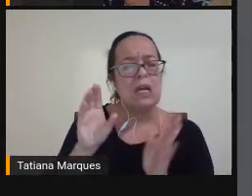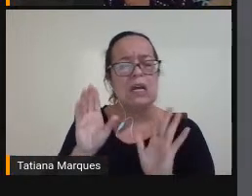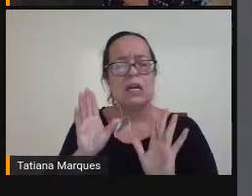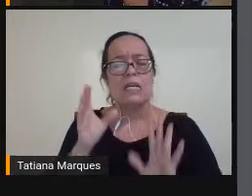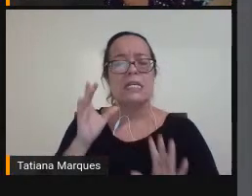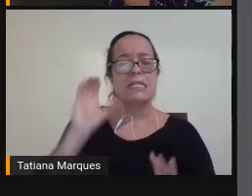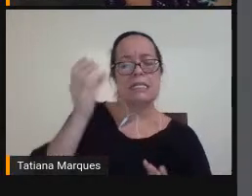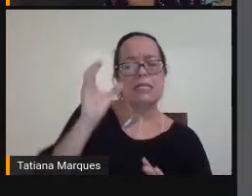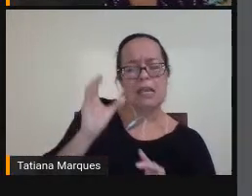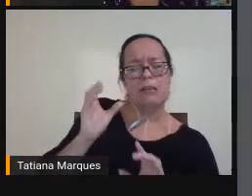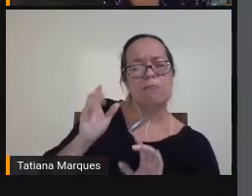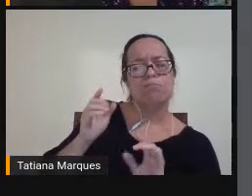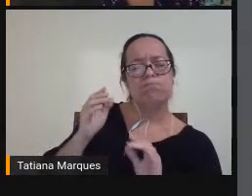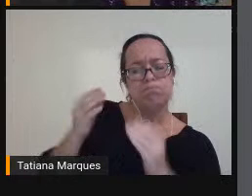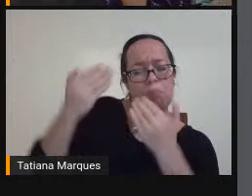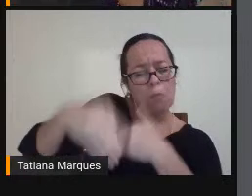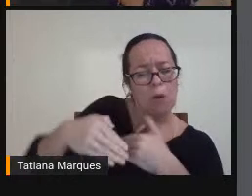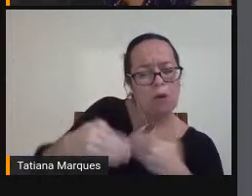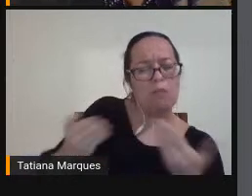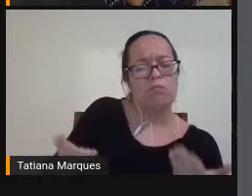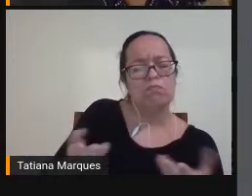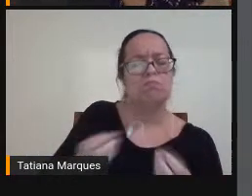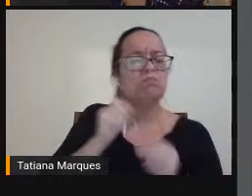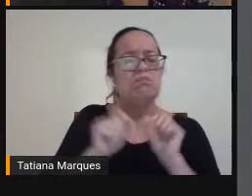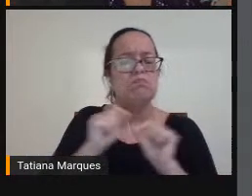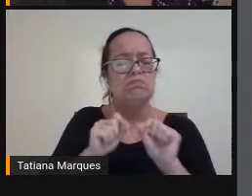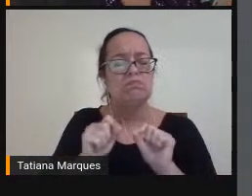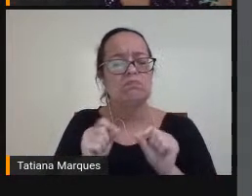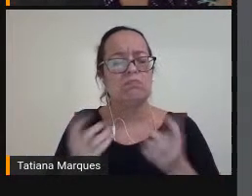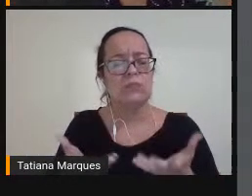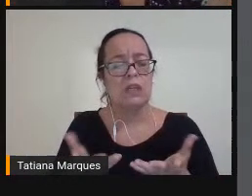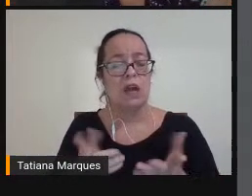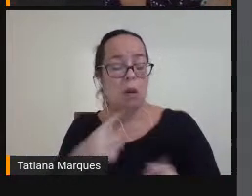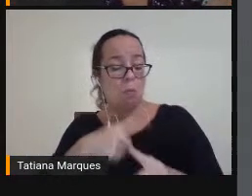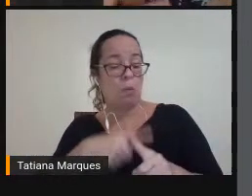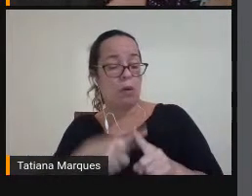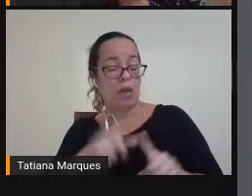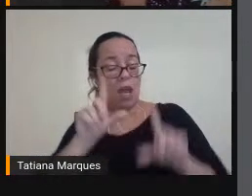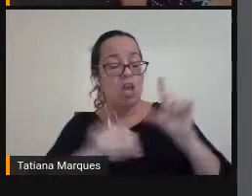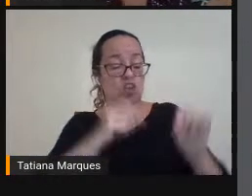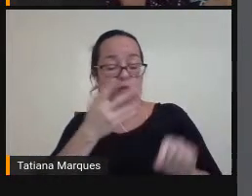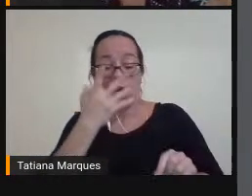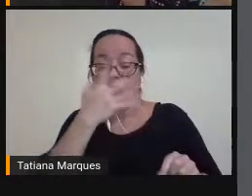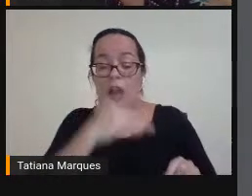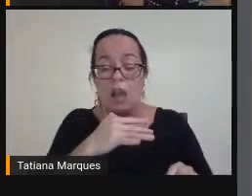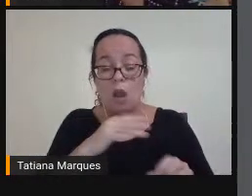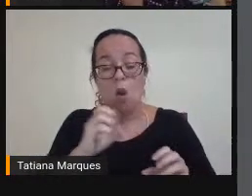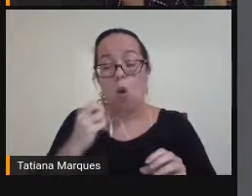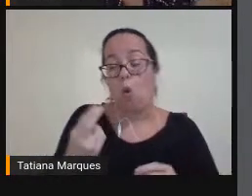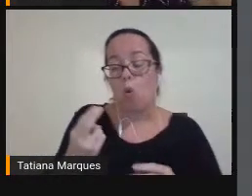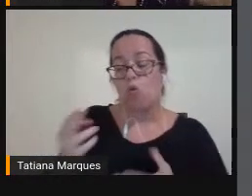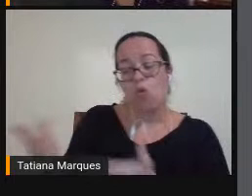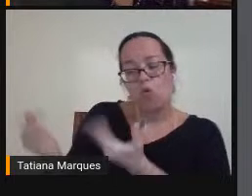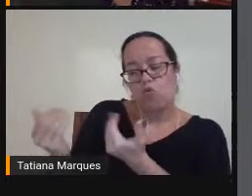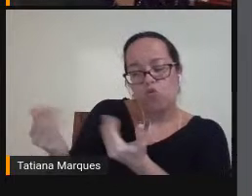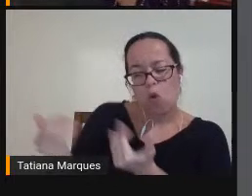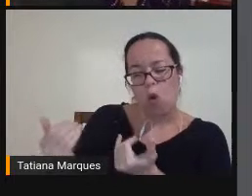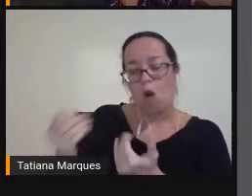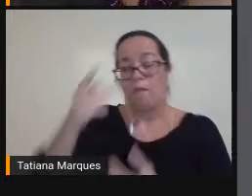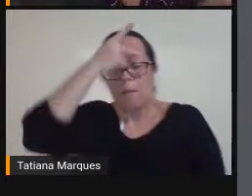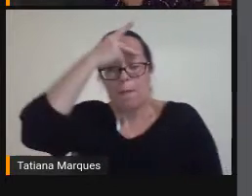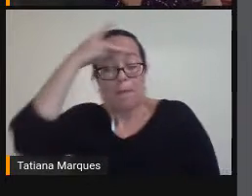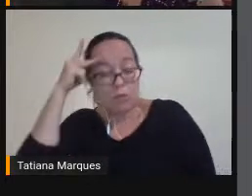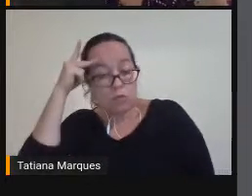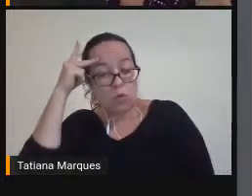Que evidências São essas E por que Eu escolhi As crianças Os adolescentes As pessoas